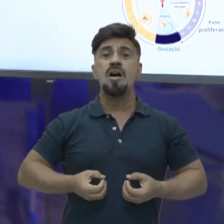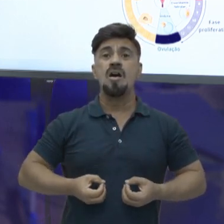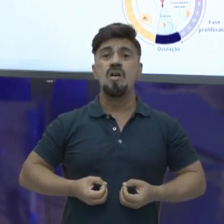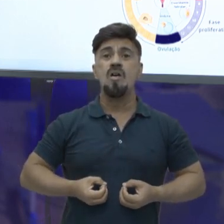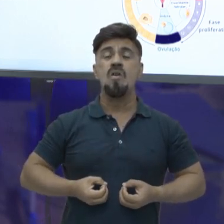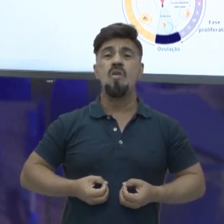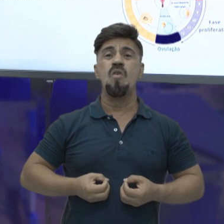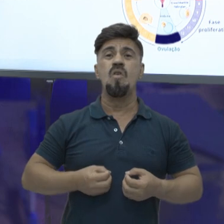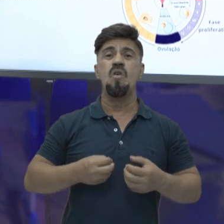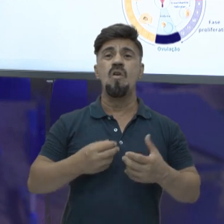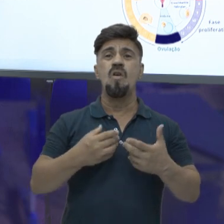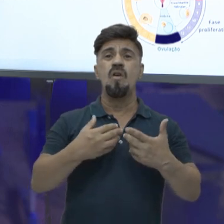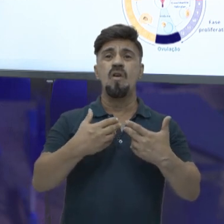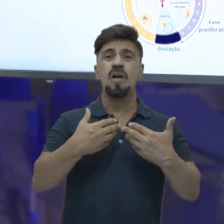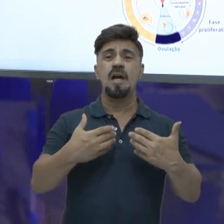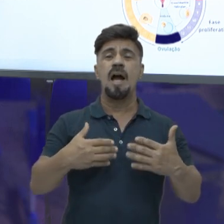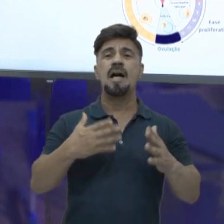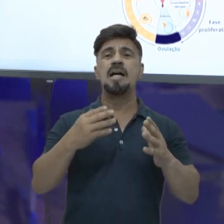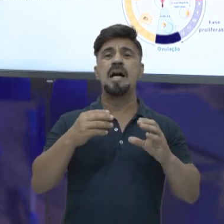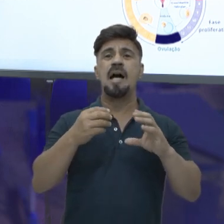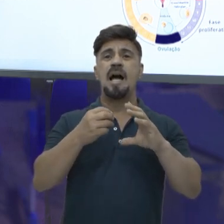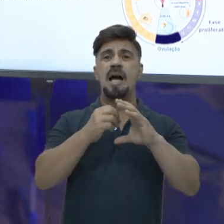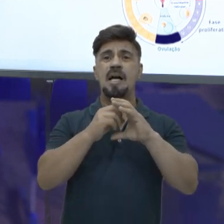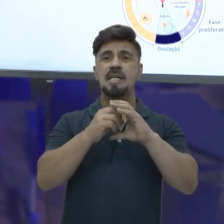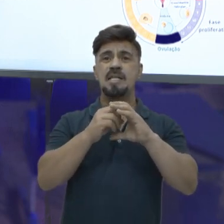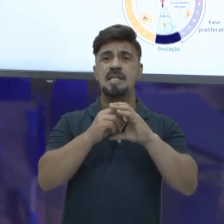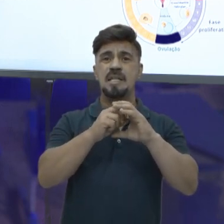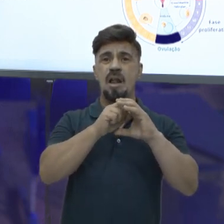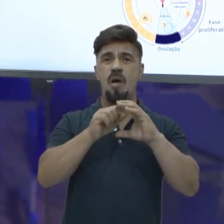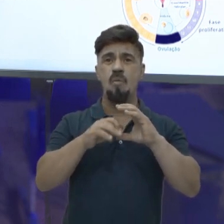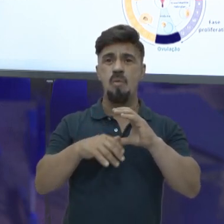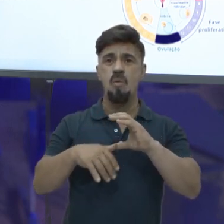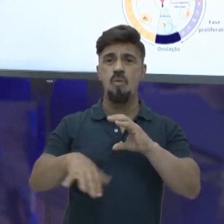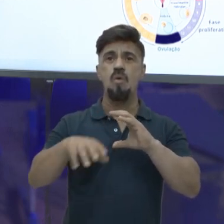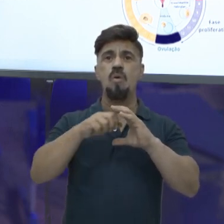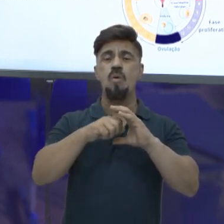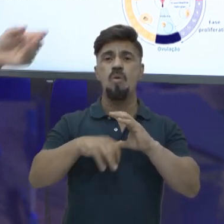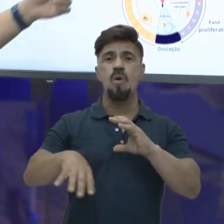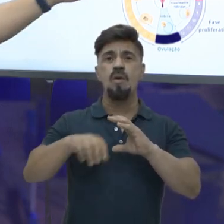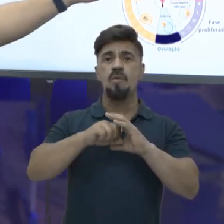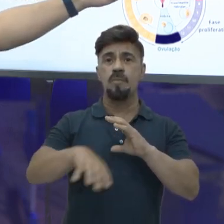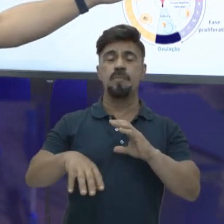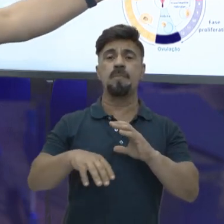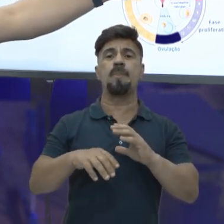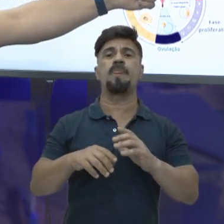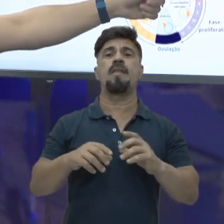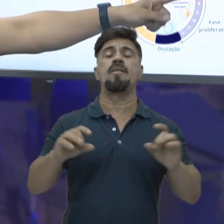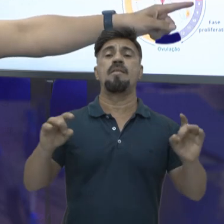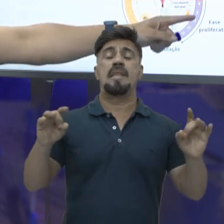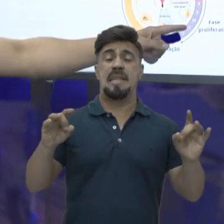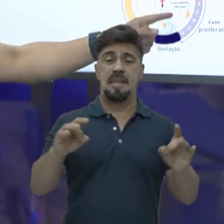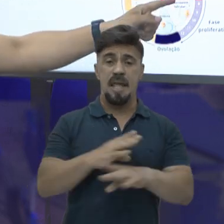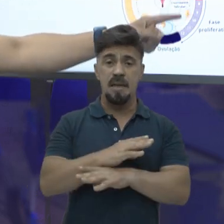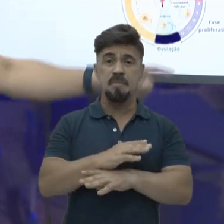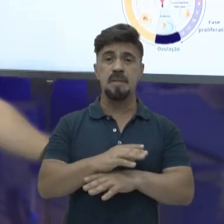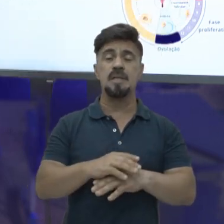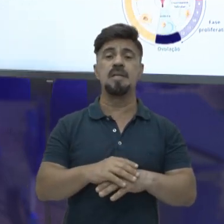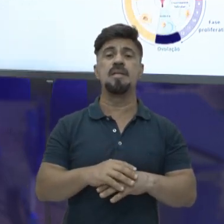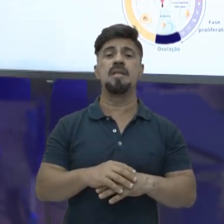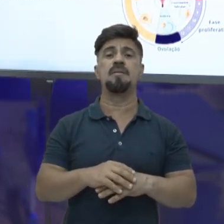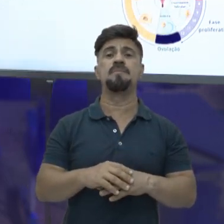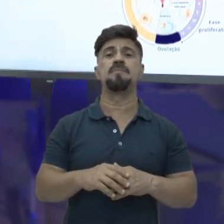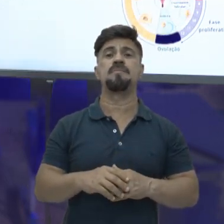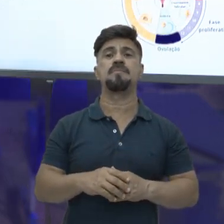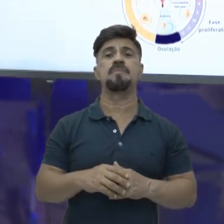descamando, eu fico tirando as células do útero pra jogar fora porque elas não foram utilizadas. E aí quando termina isso eu começo a